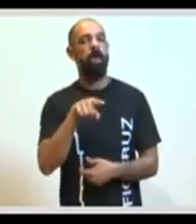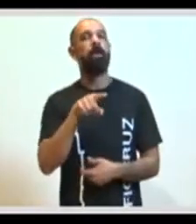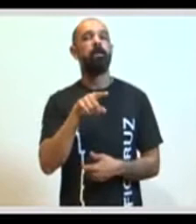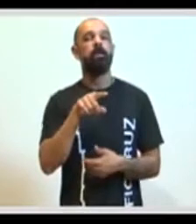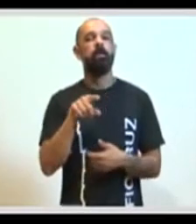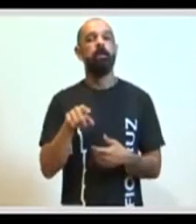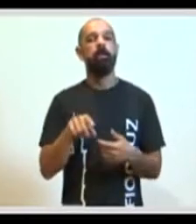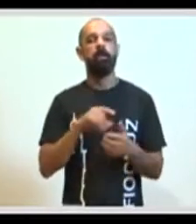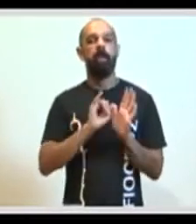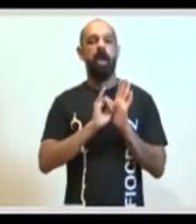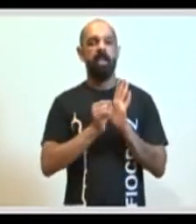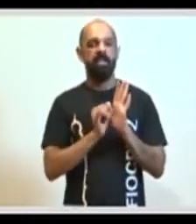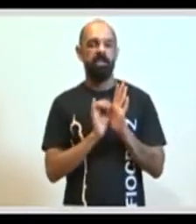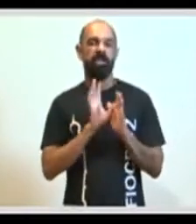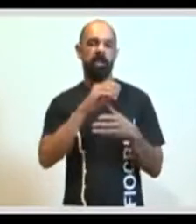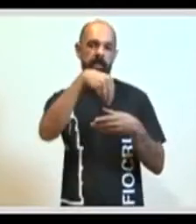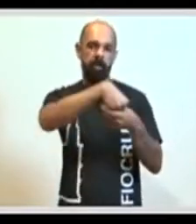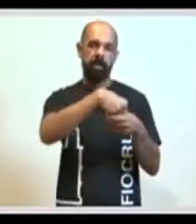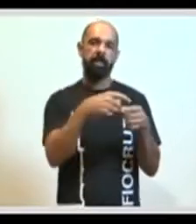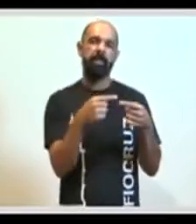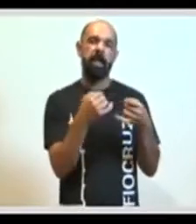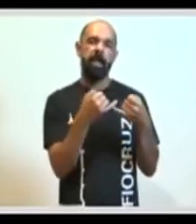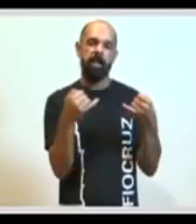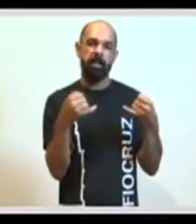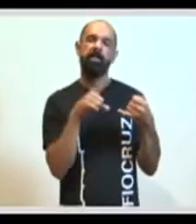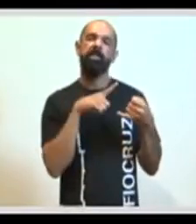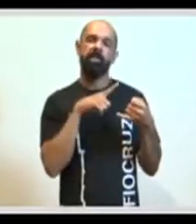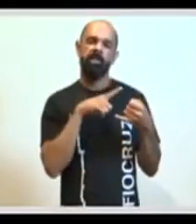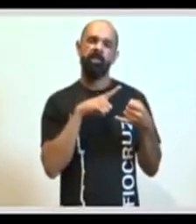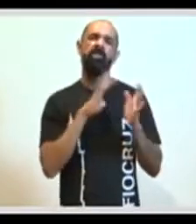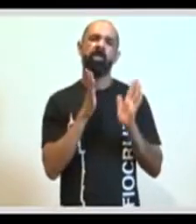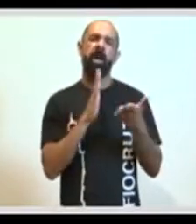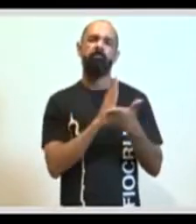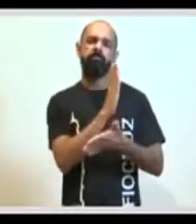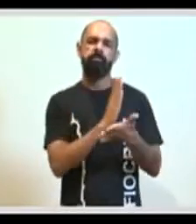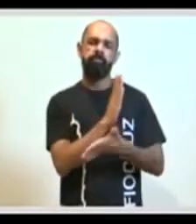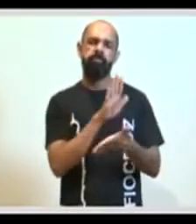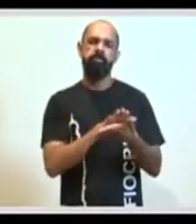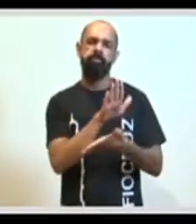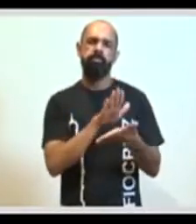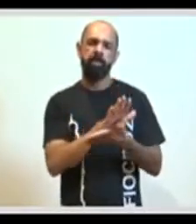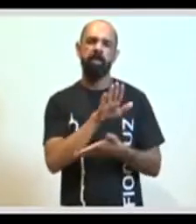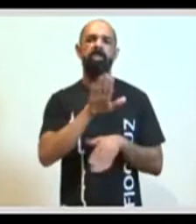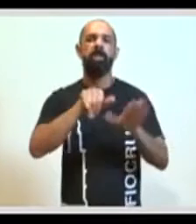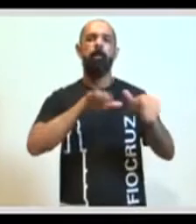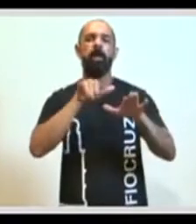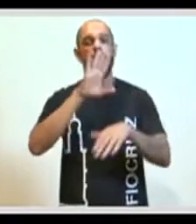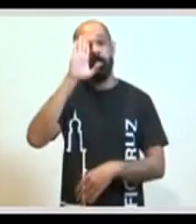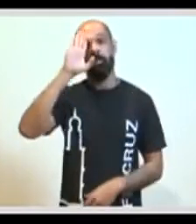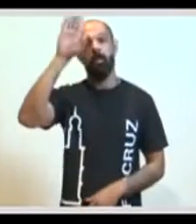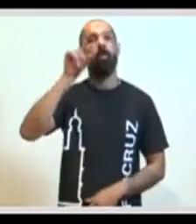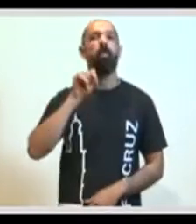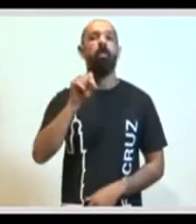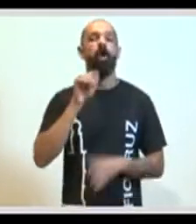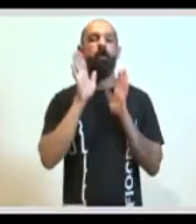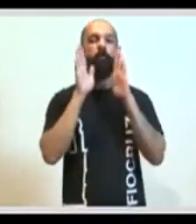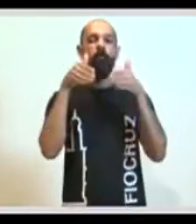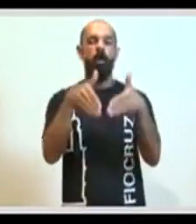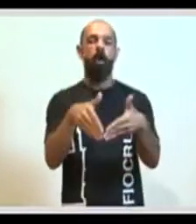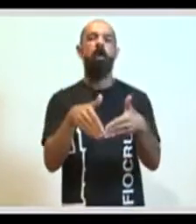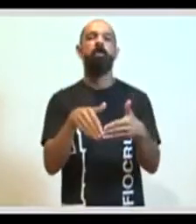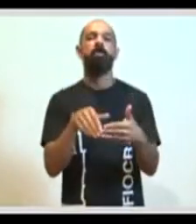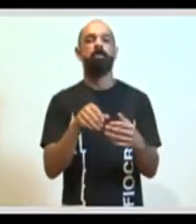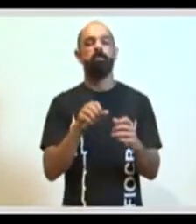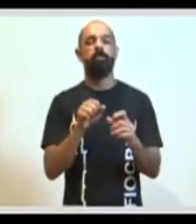editais nessa linha, tem sido já lançados e desenvolvidos chamadas, principalmente com foco no campus